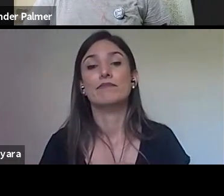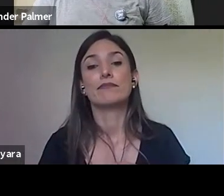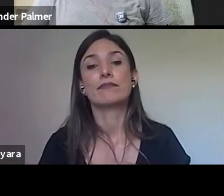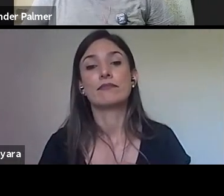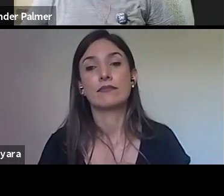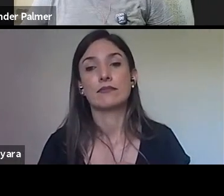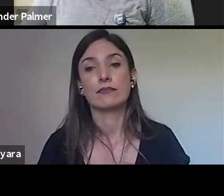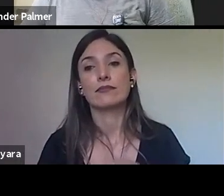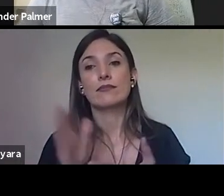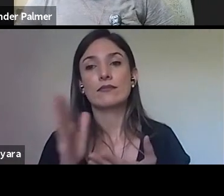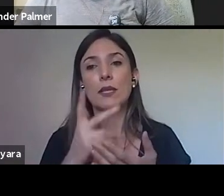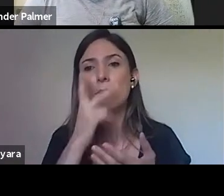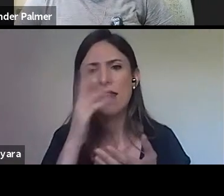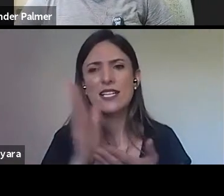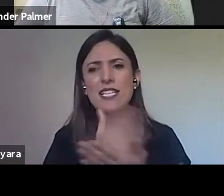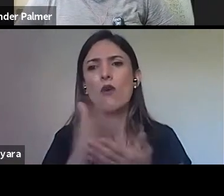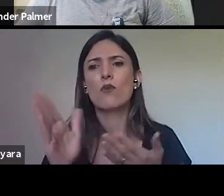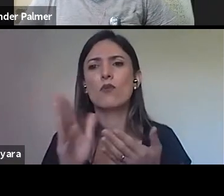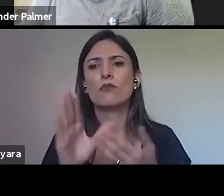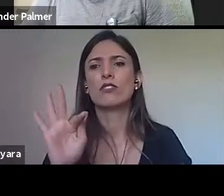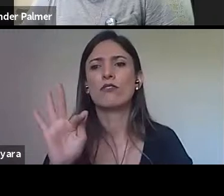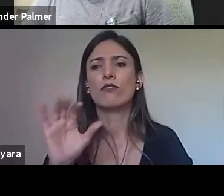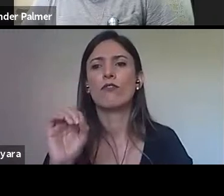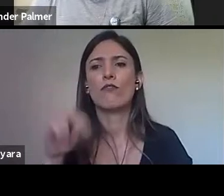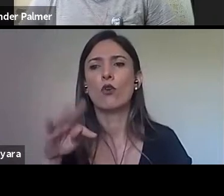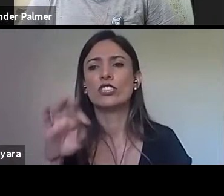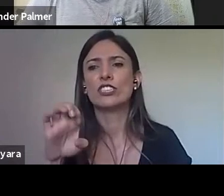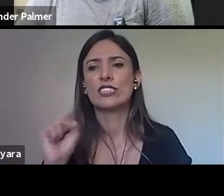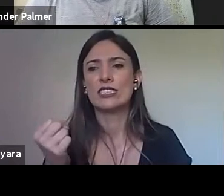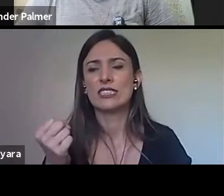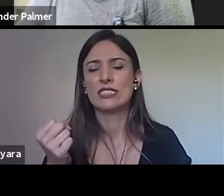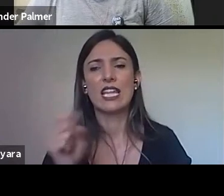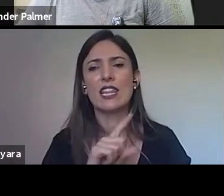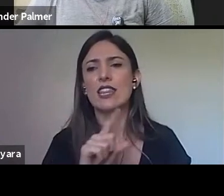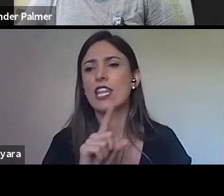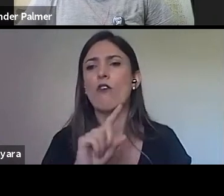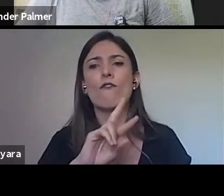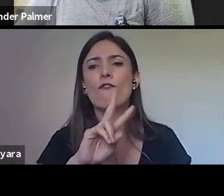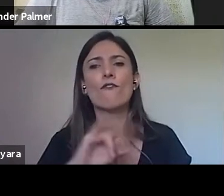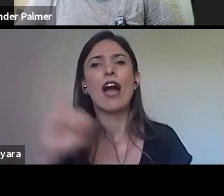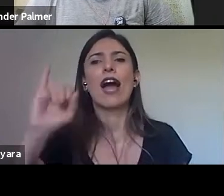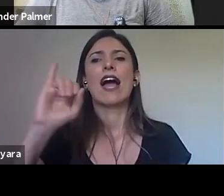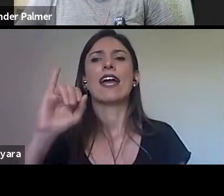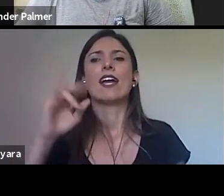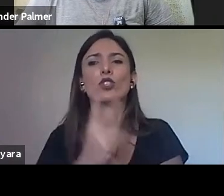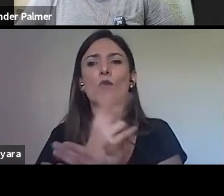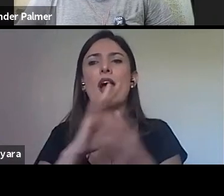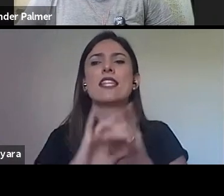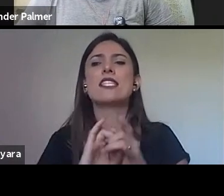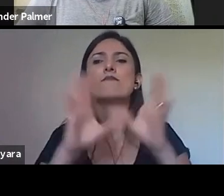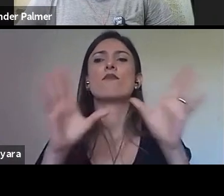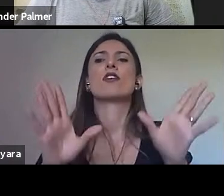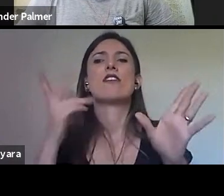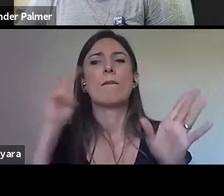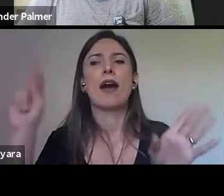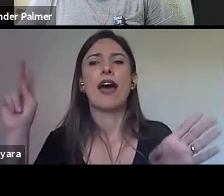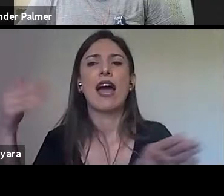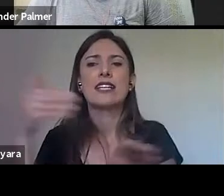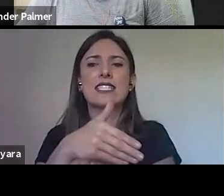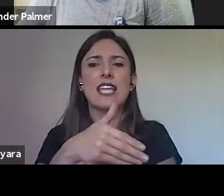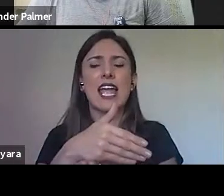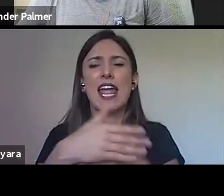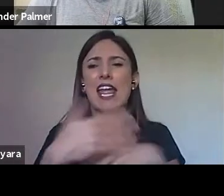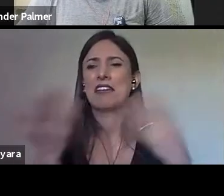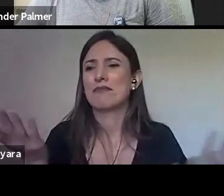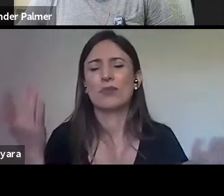questão técnica mesmo, né? Do arquivo público mineiro, não se vocês ficaram sabendo disso, né?